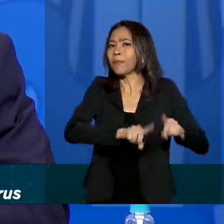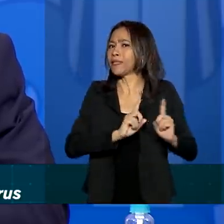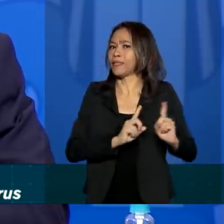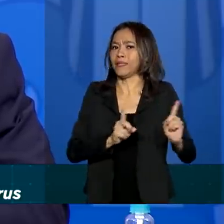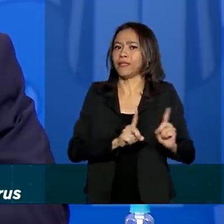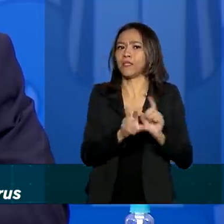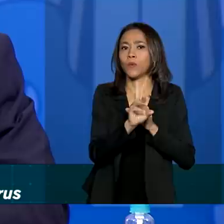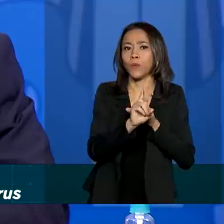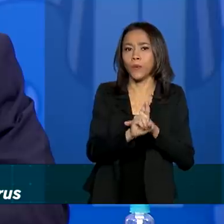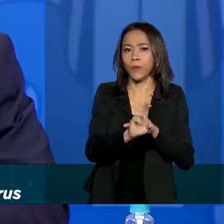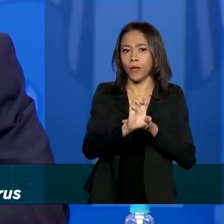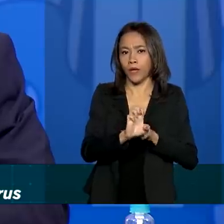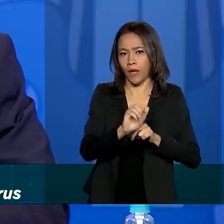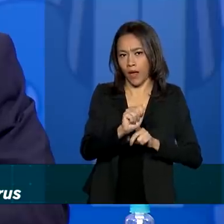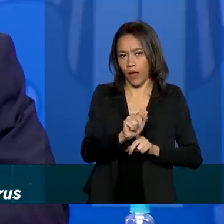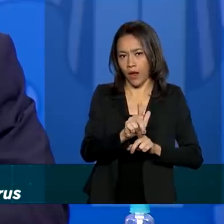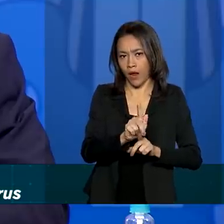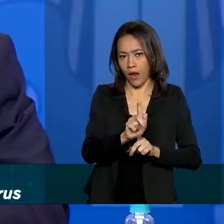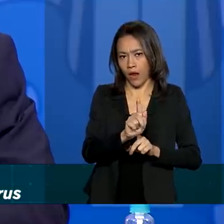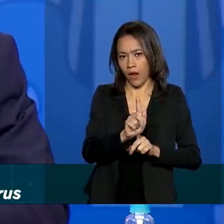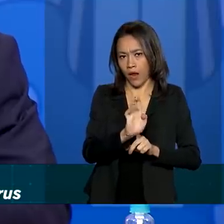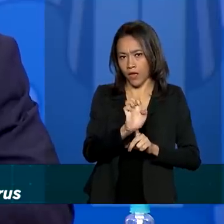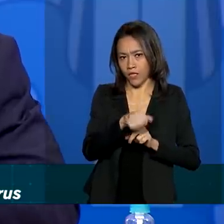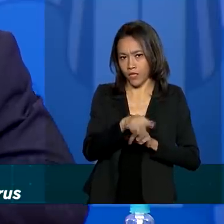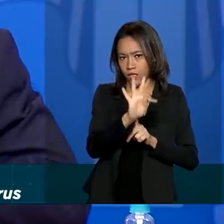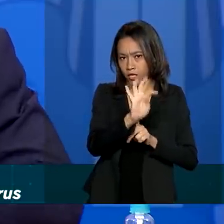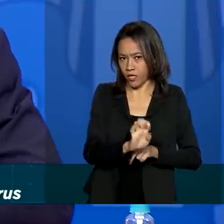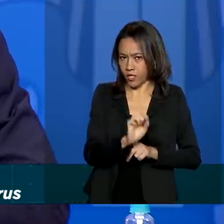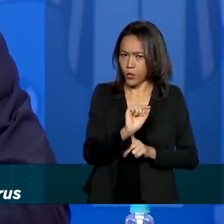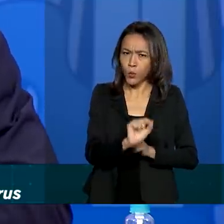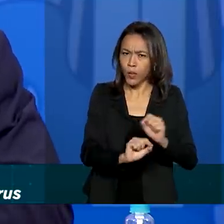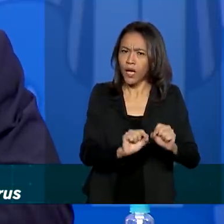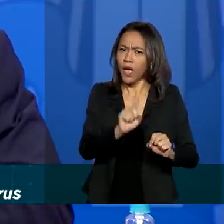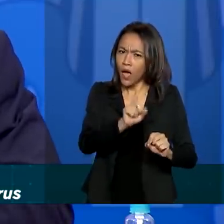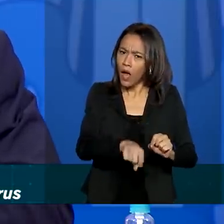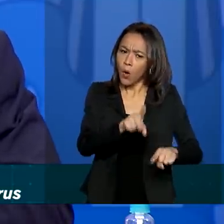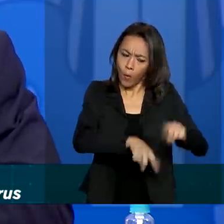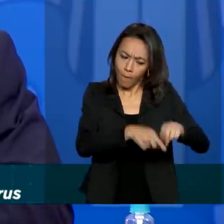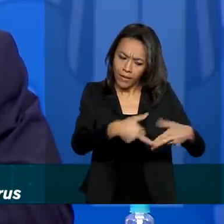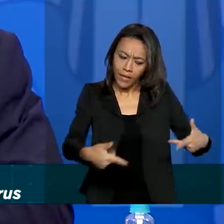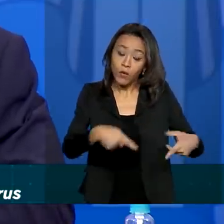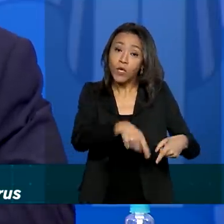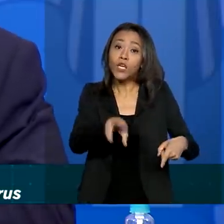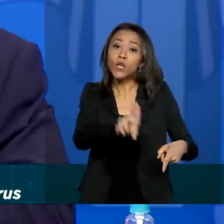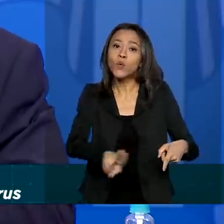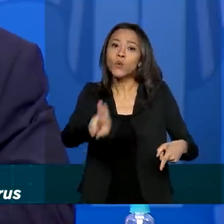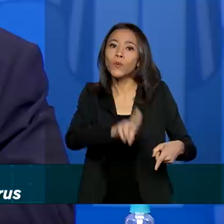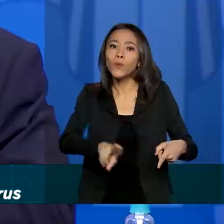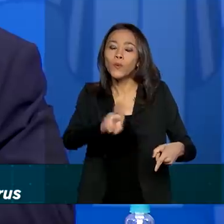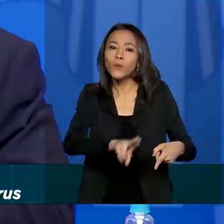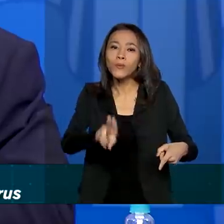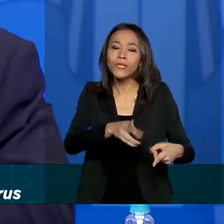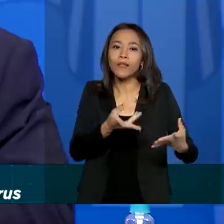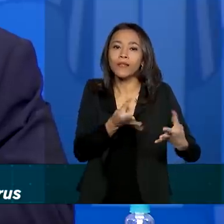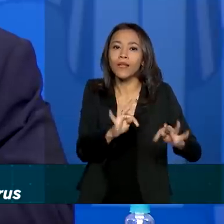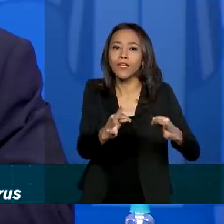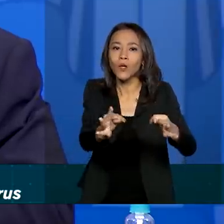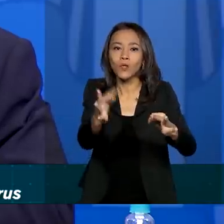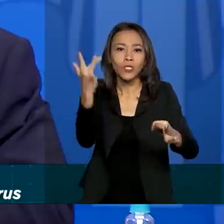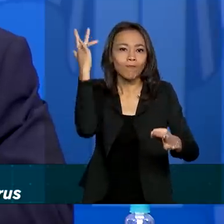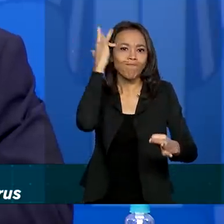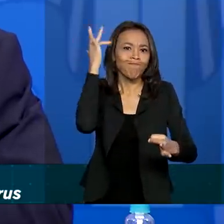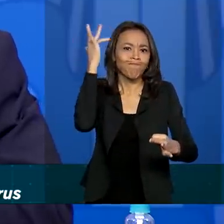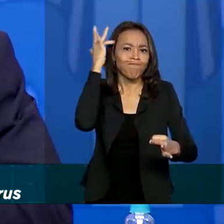Então, é um equipamento e esse equipamento utiliza inteligência artificial e ele faz a iluminação com